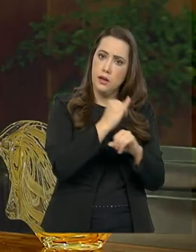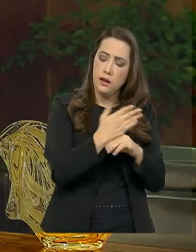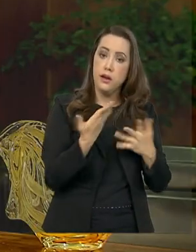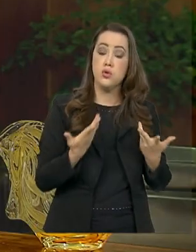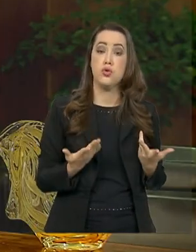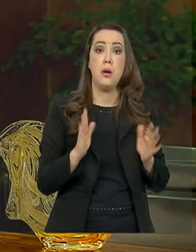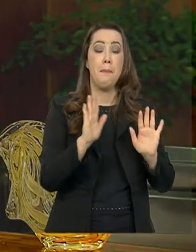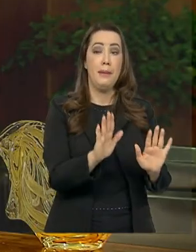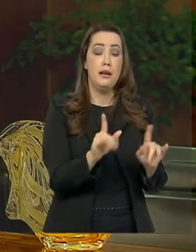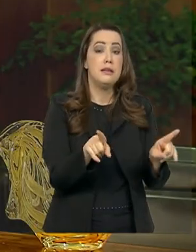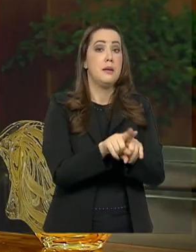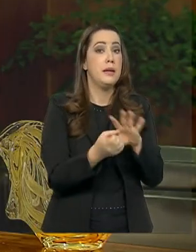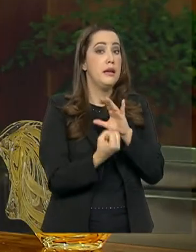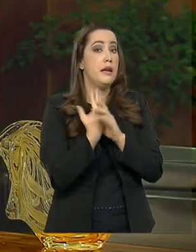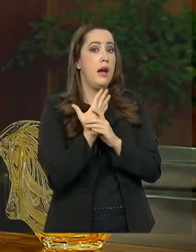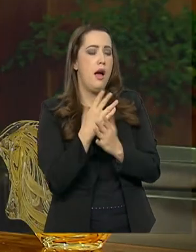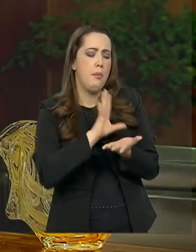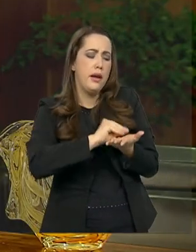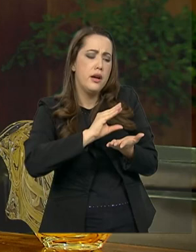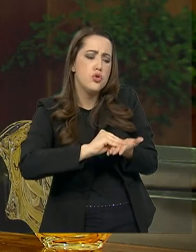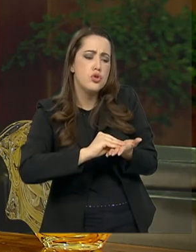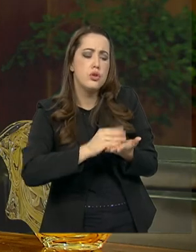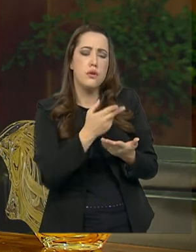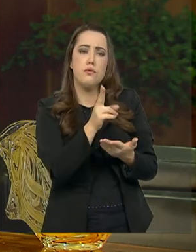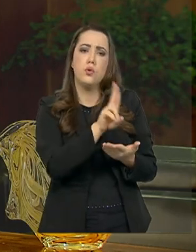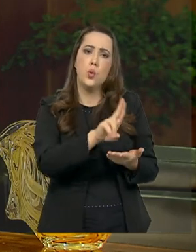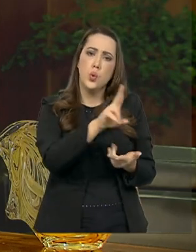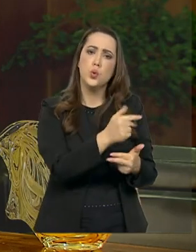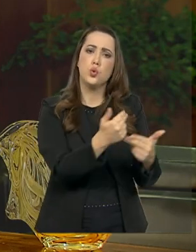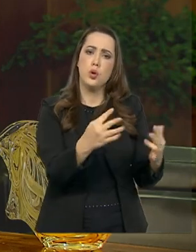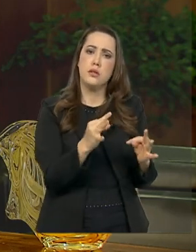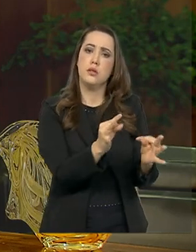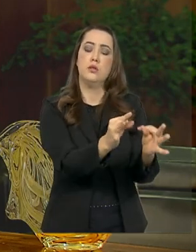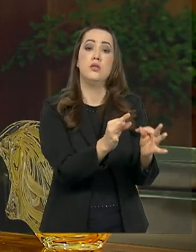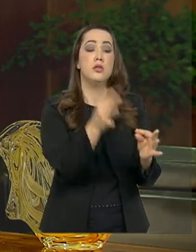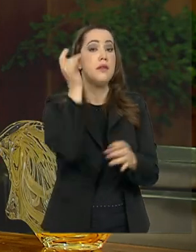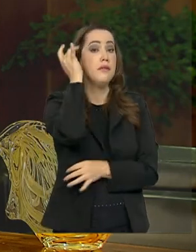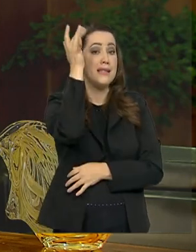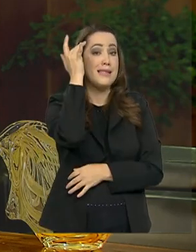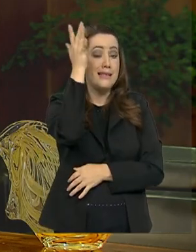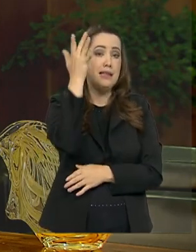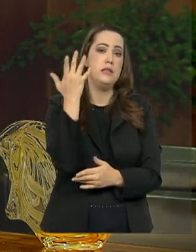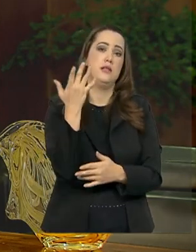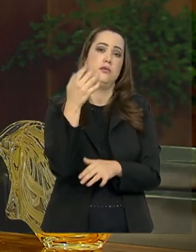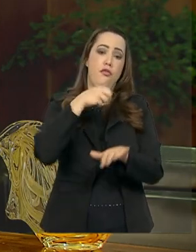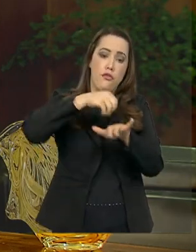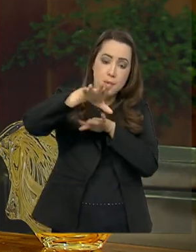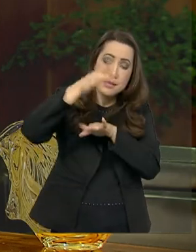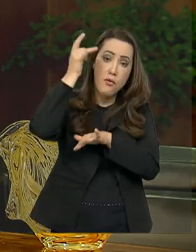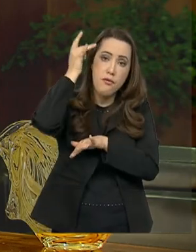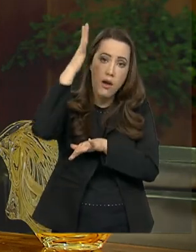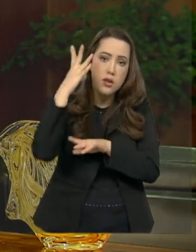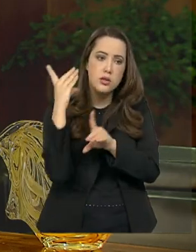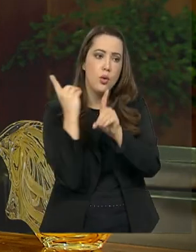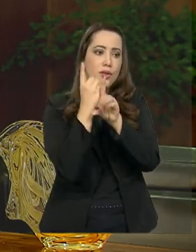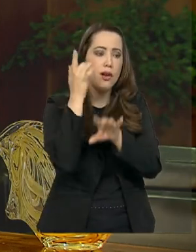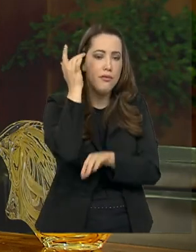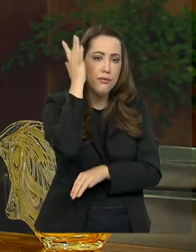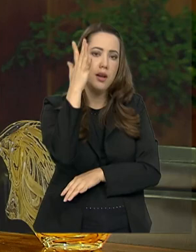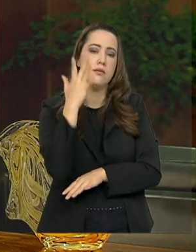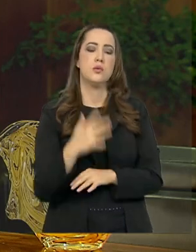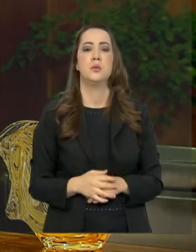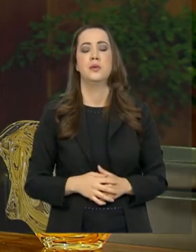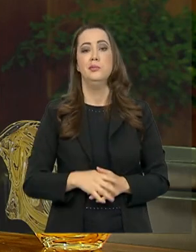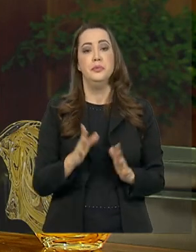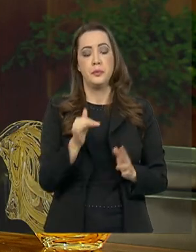ferramentas que facilitem o acesso das pessoas à informação. Um exemplo que eu posso dar dentro da Secretaria-Geral, que nós